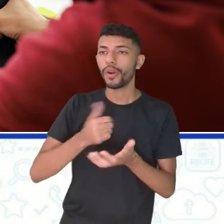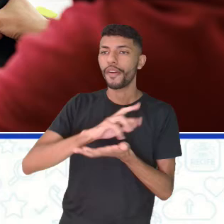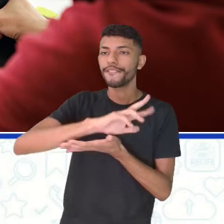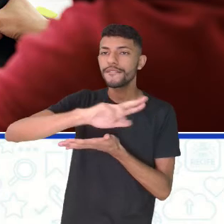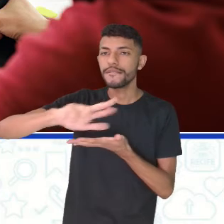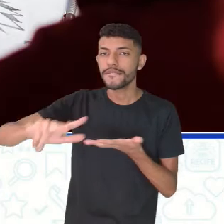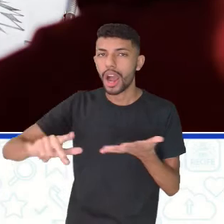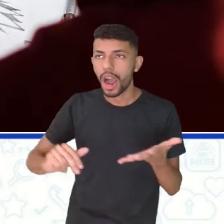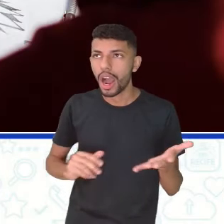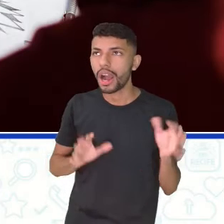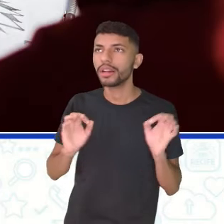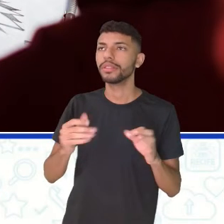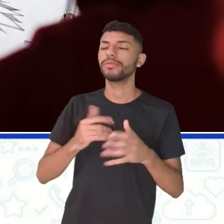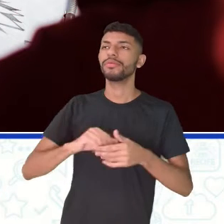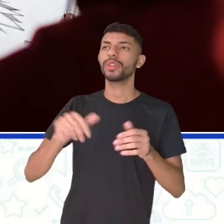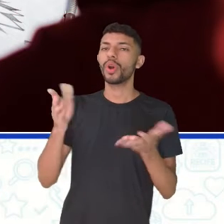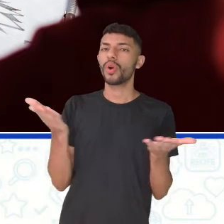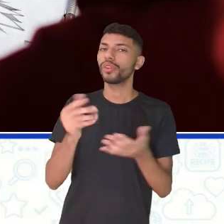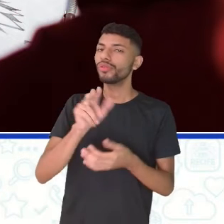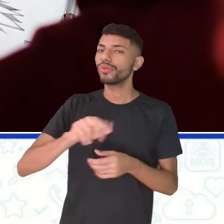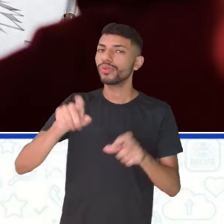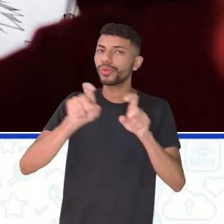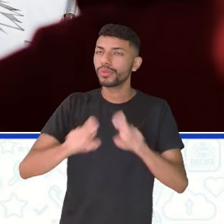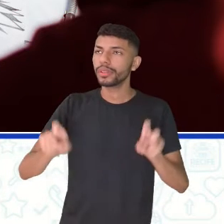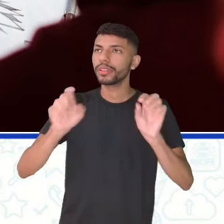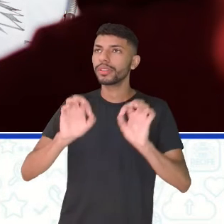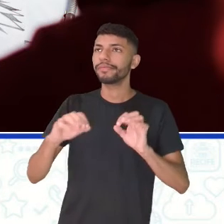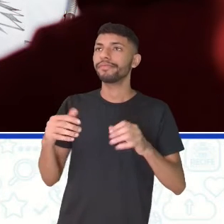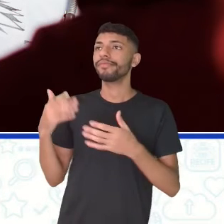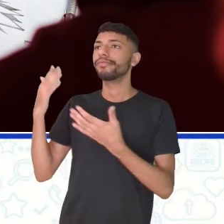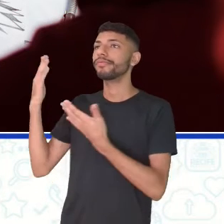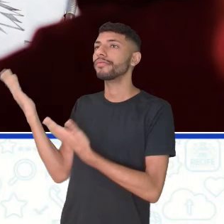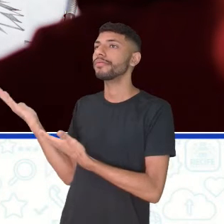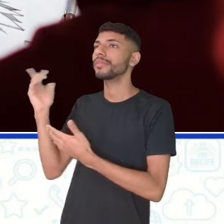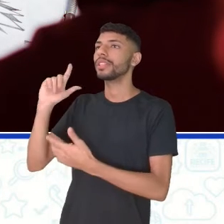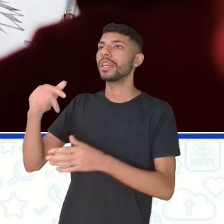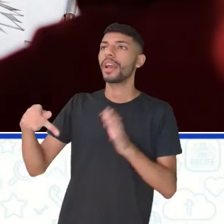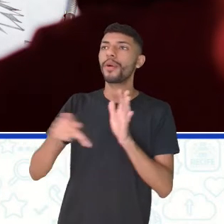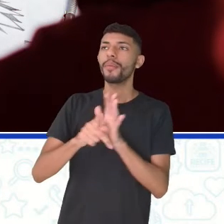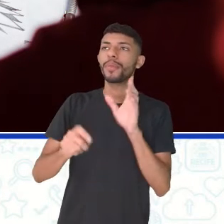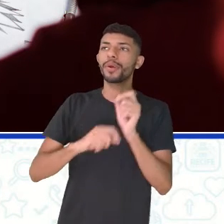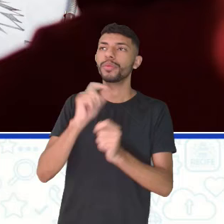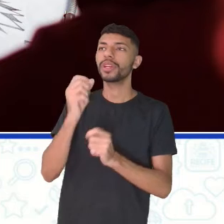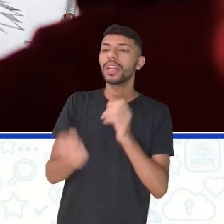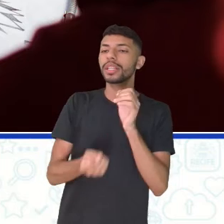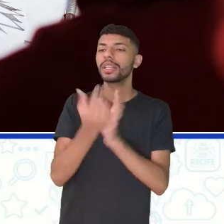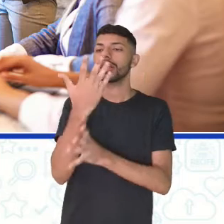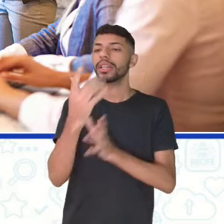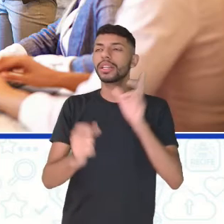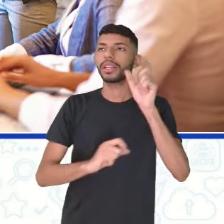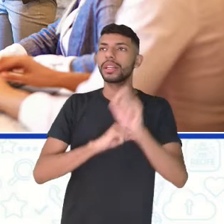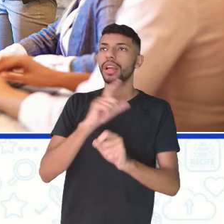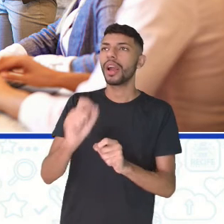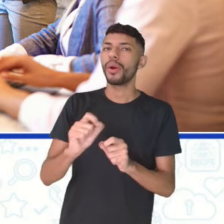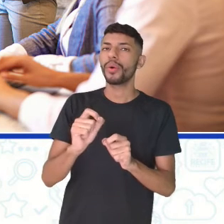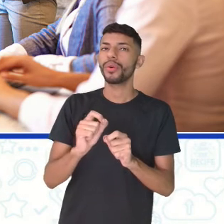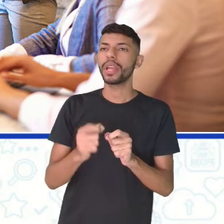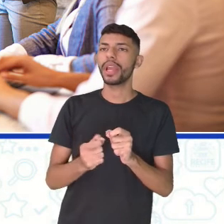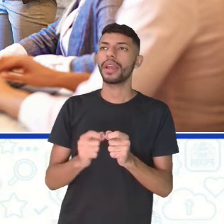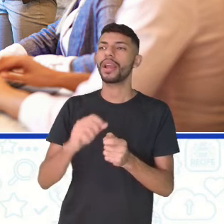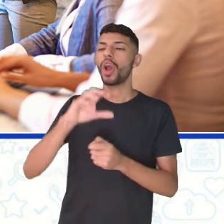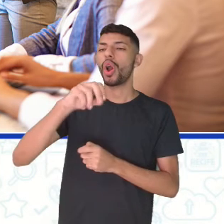Tudo, hoje em dia, para o computador. O Letterer, é o que vai colocar, como eu falei a vocês, a onomatopeia e os diálogos nos quadrinhos.